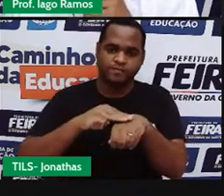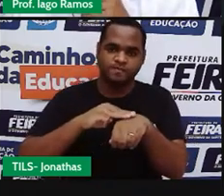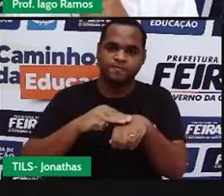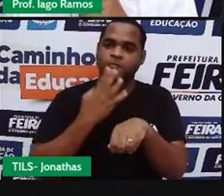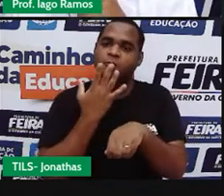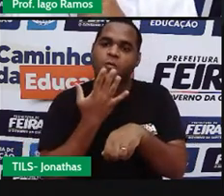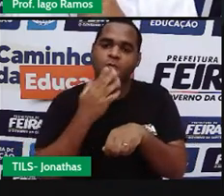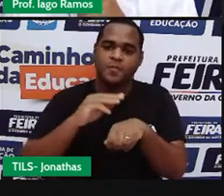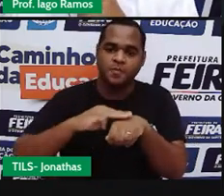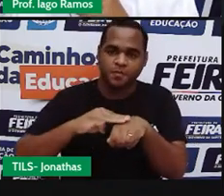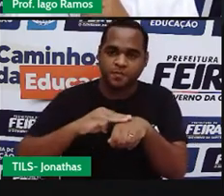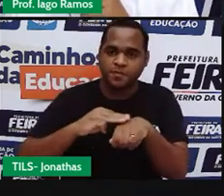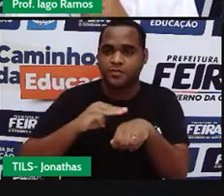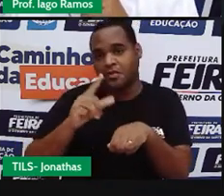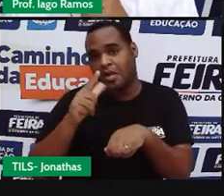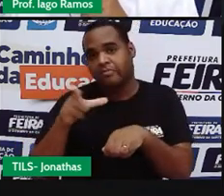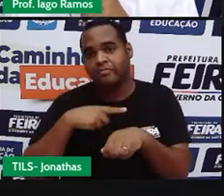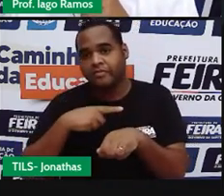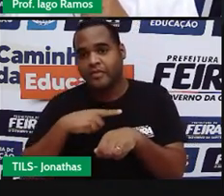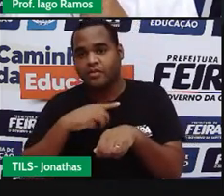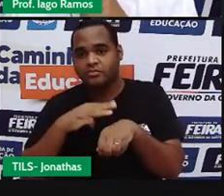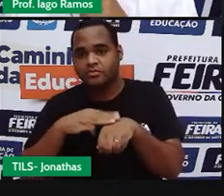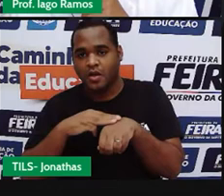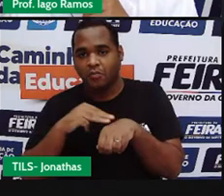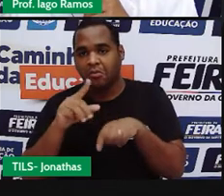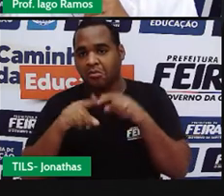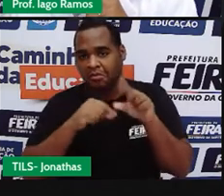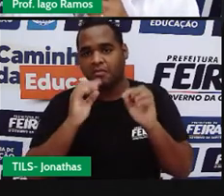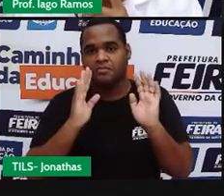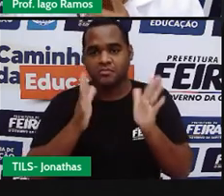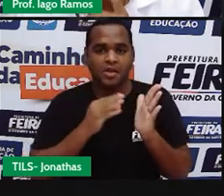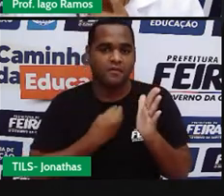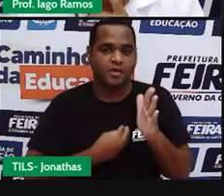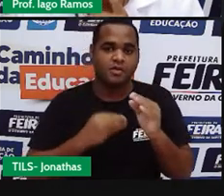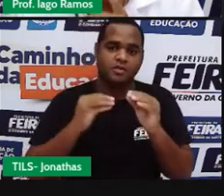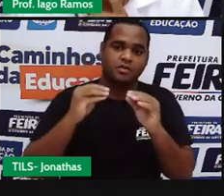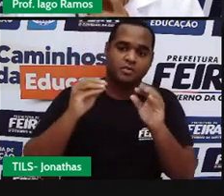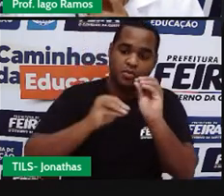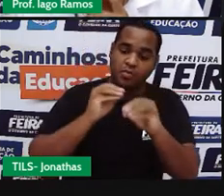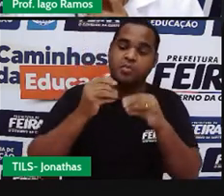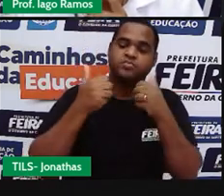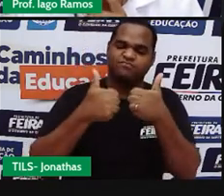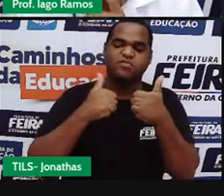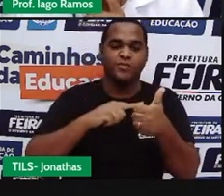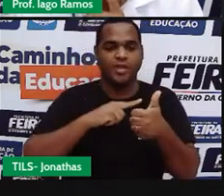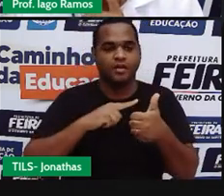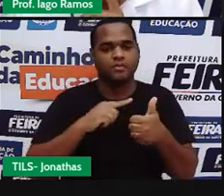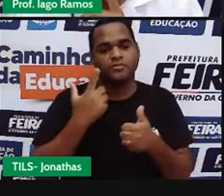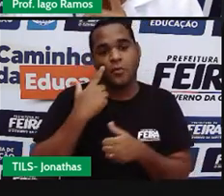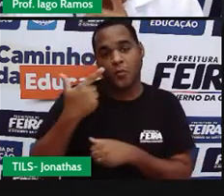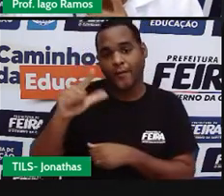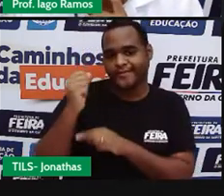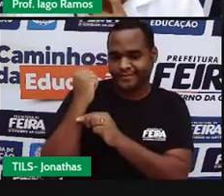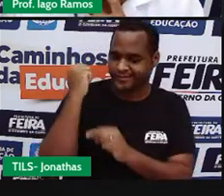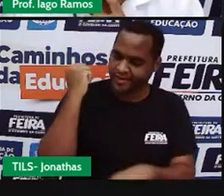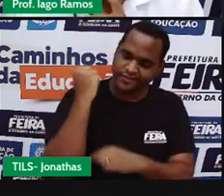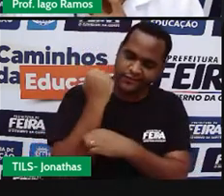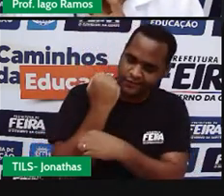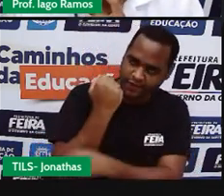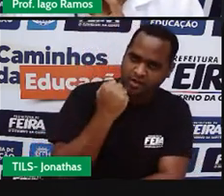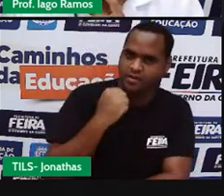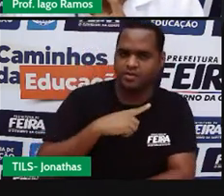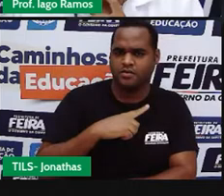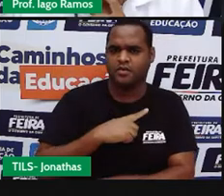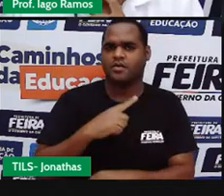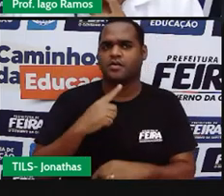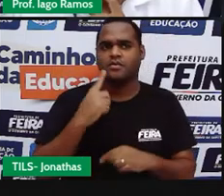Essa aqui também é uma corda que já foi instalada. São essas duas cordinhas aqui, essa e essa. O